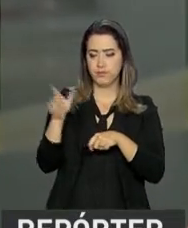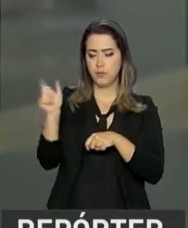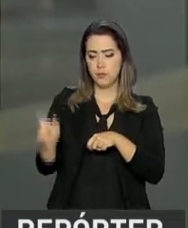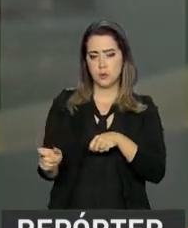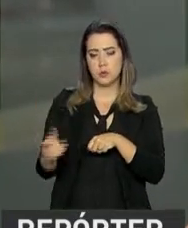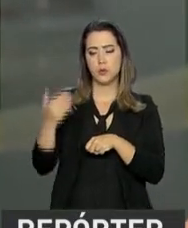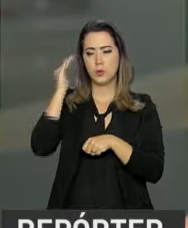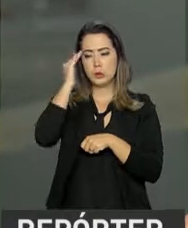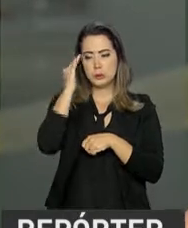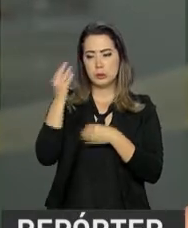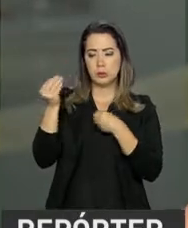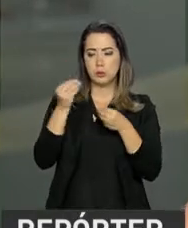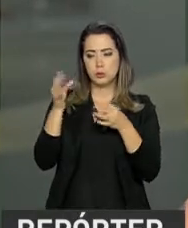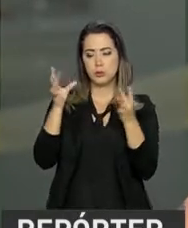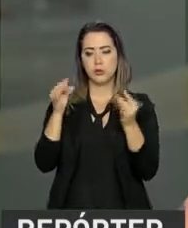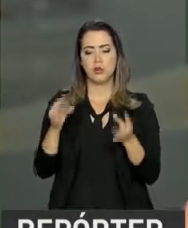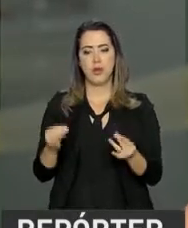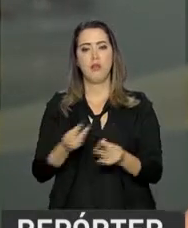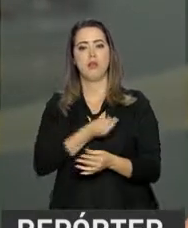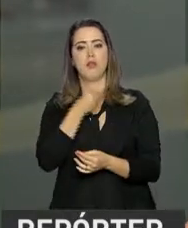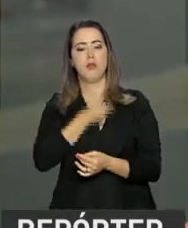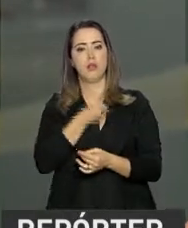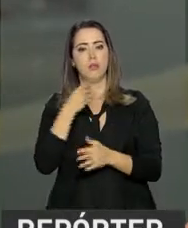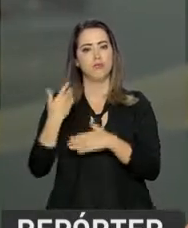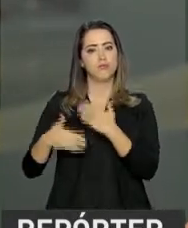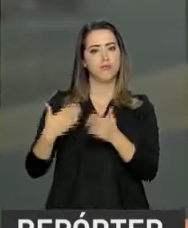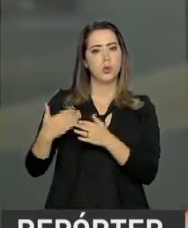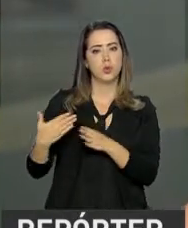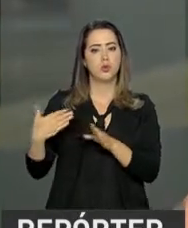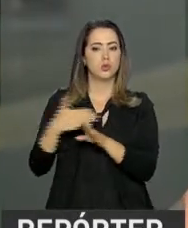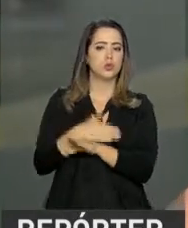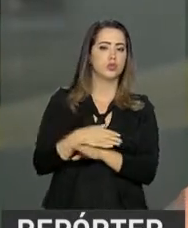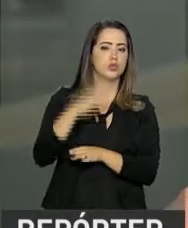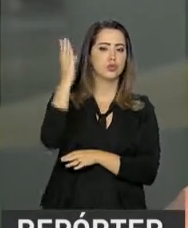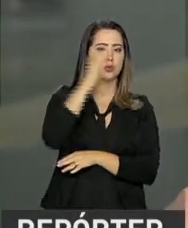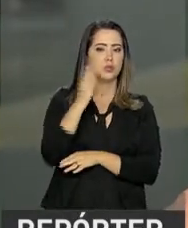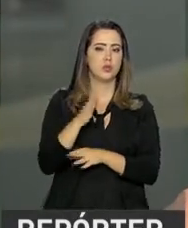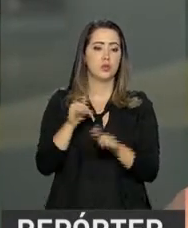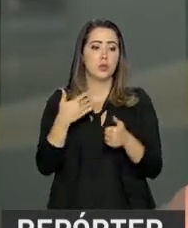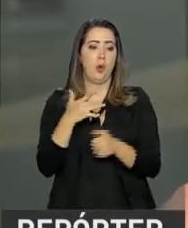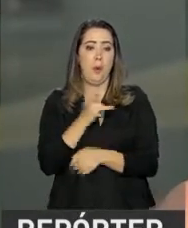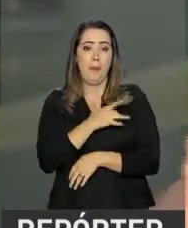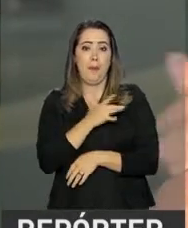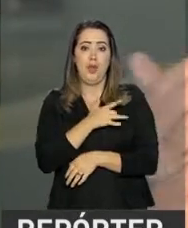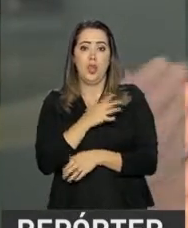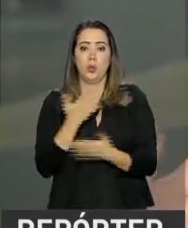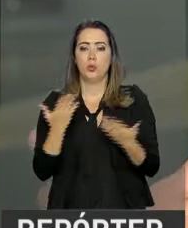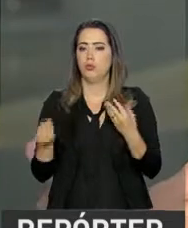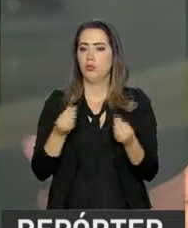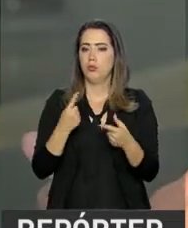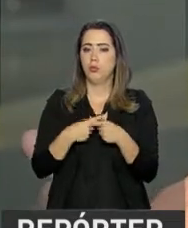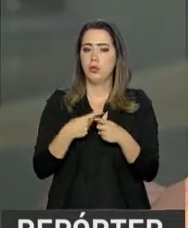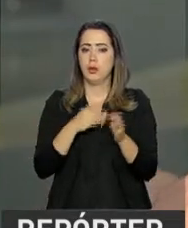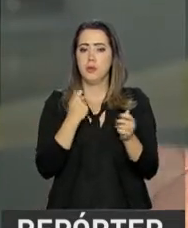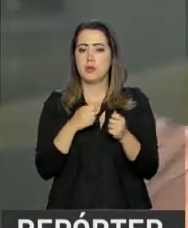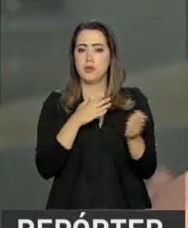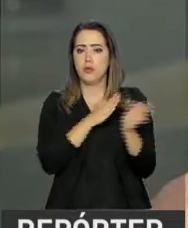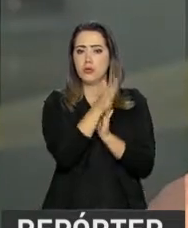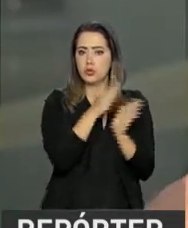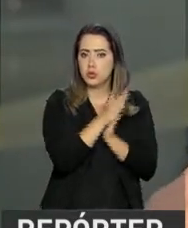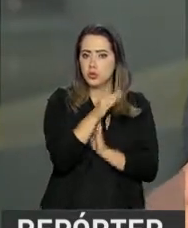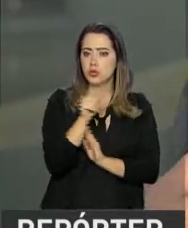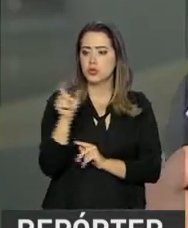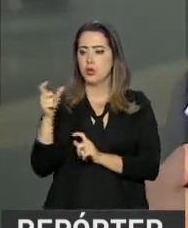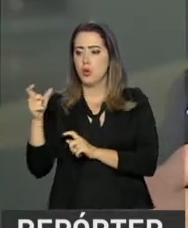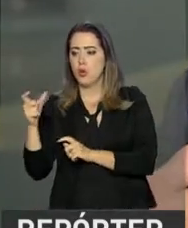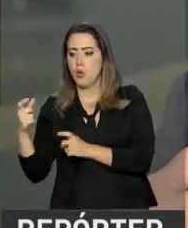ele, entende, tenta entender toda a situação do deslocamento dele, qual o fundado temor que estava por trás, por que ele teve que deixar o país